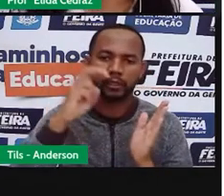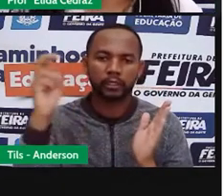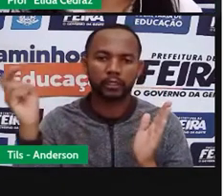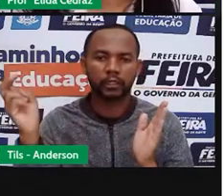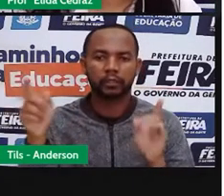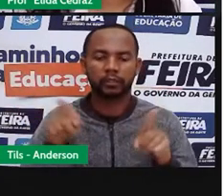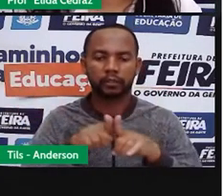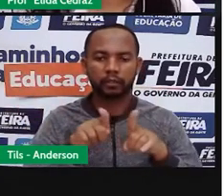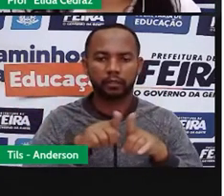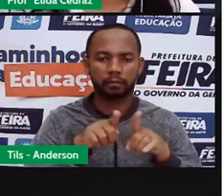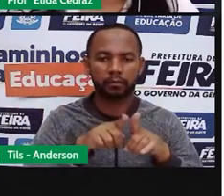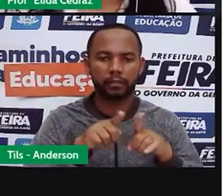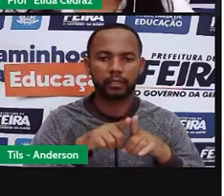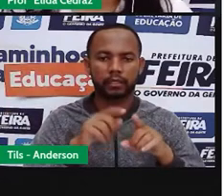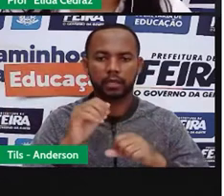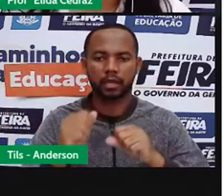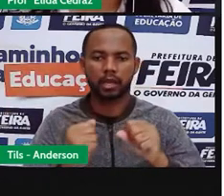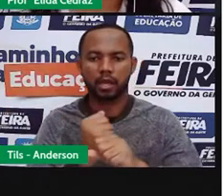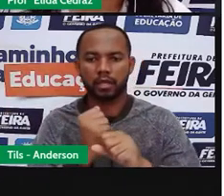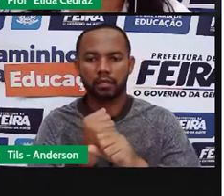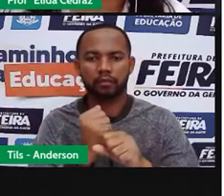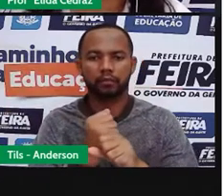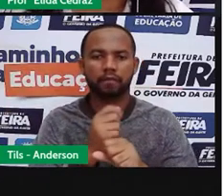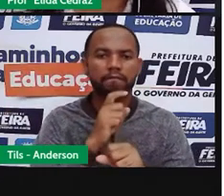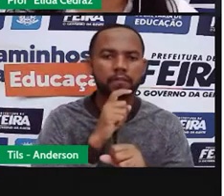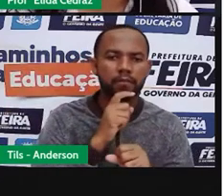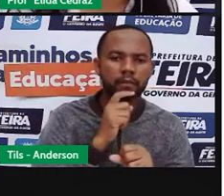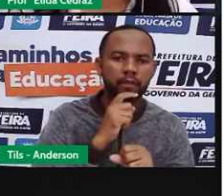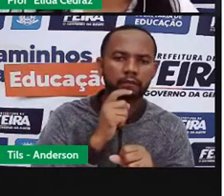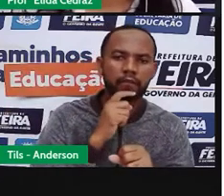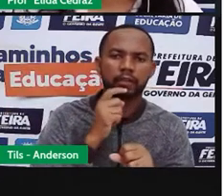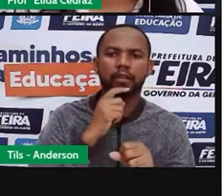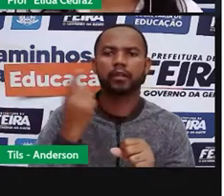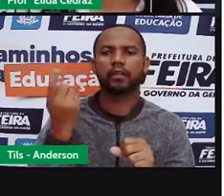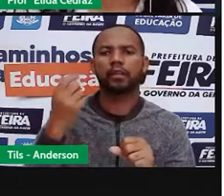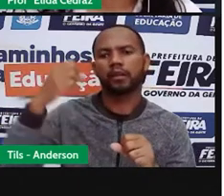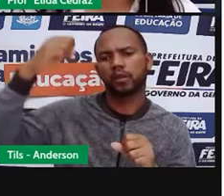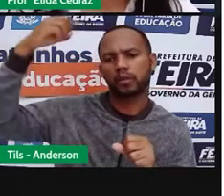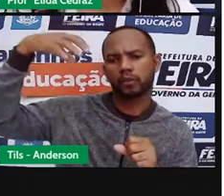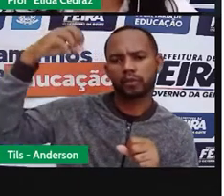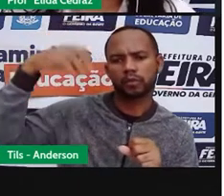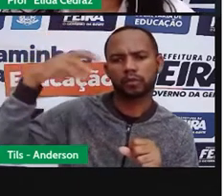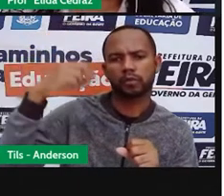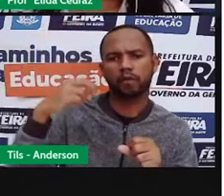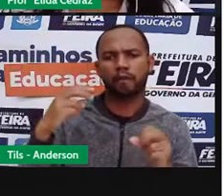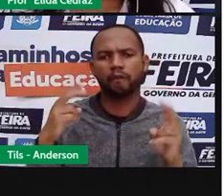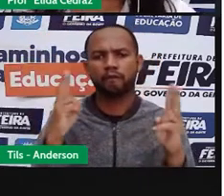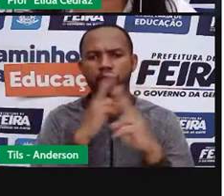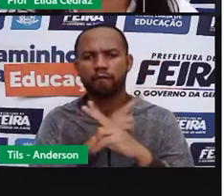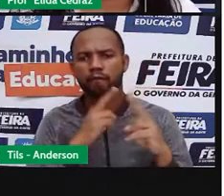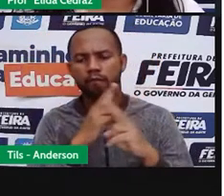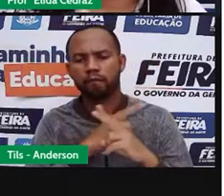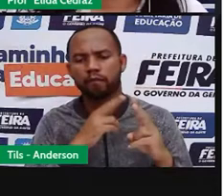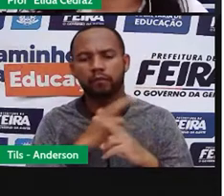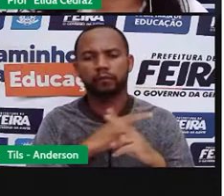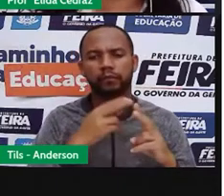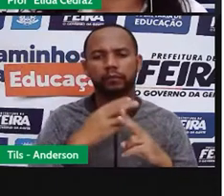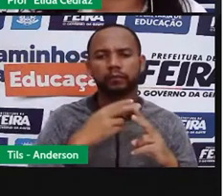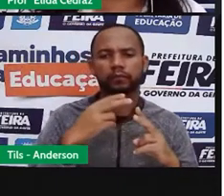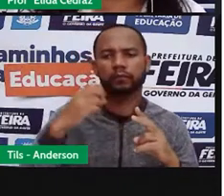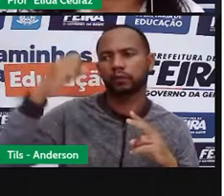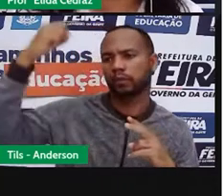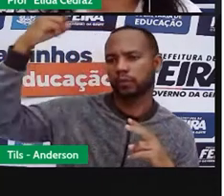estações do ano, primavera, verão, outono e inverno. E ele registrava nos